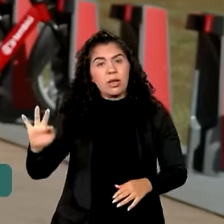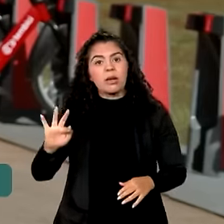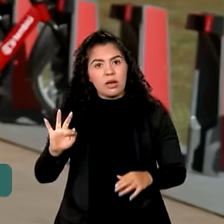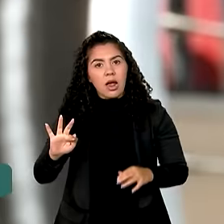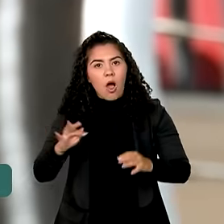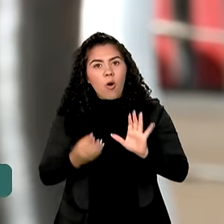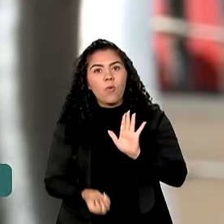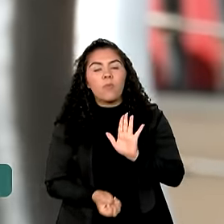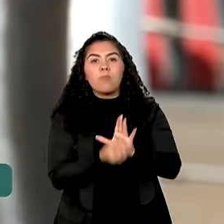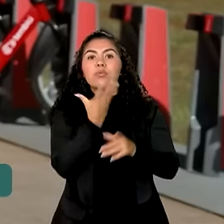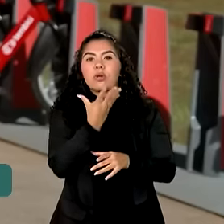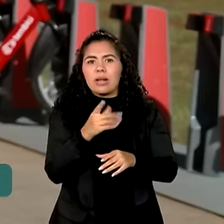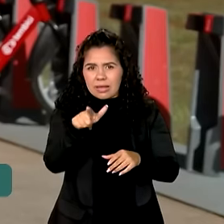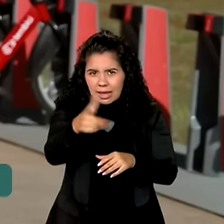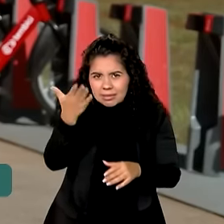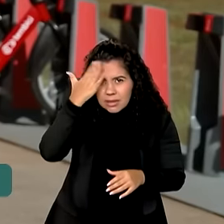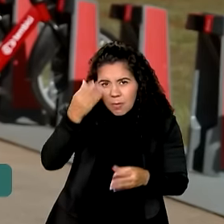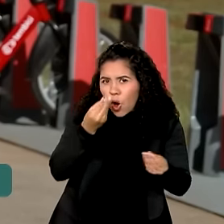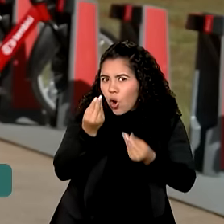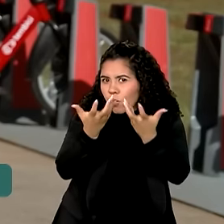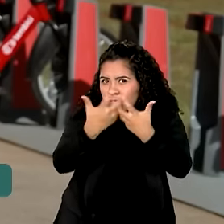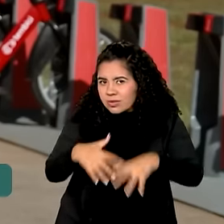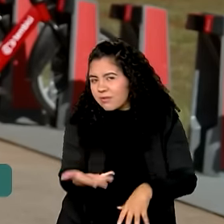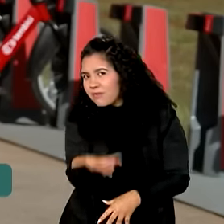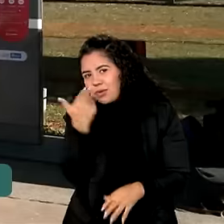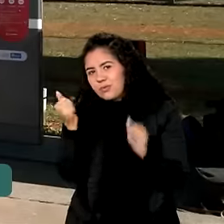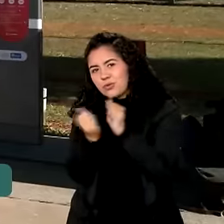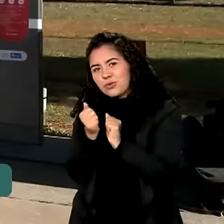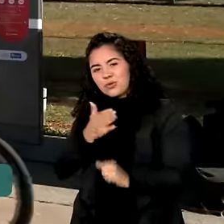Quer saber como funciona? Então, vem dar uma volta comigo.